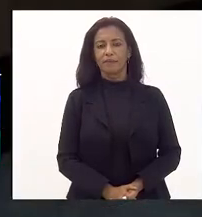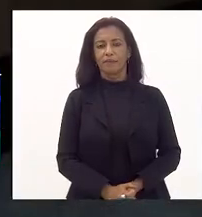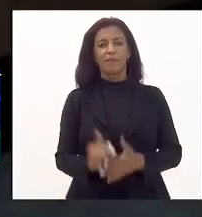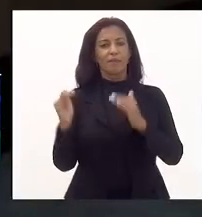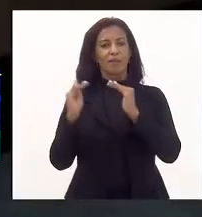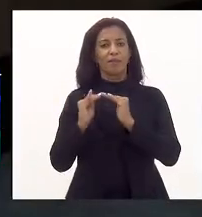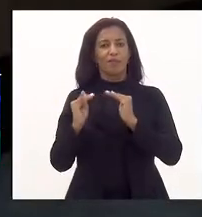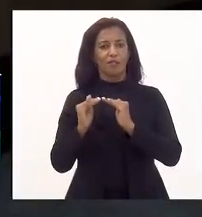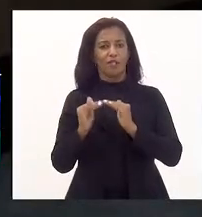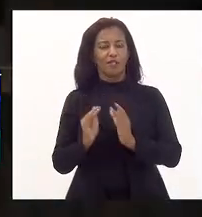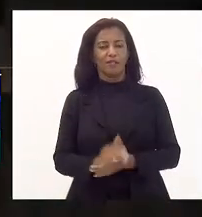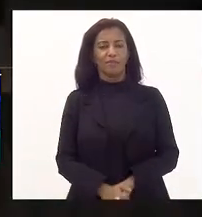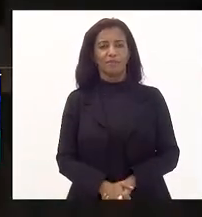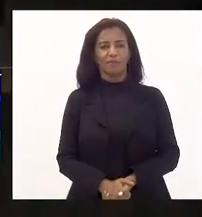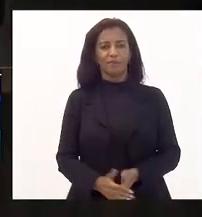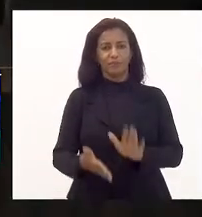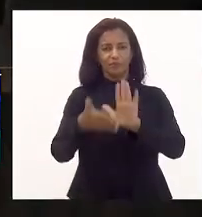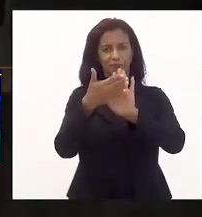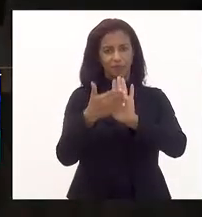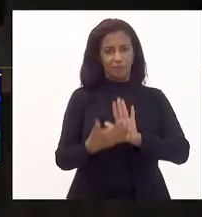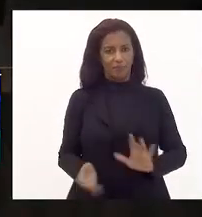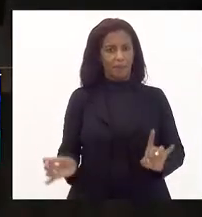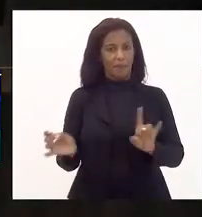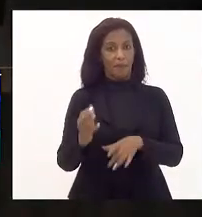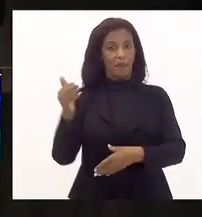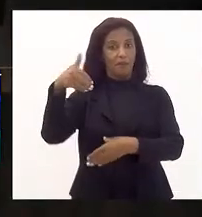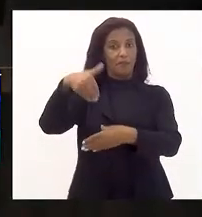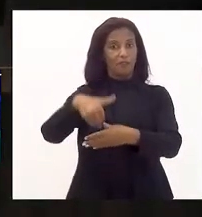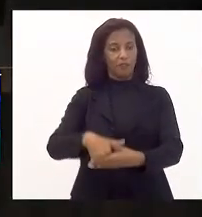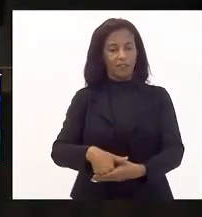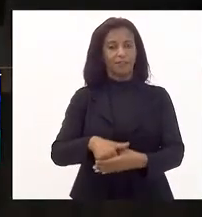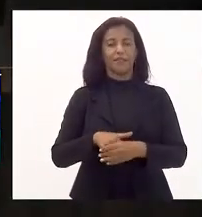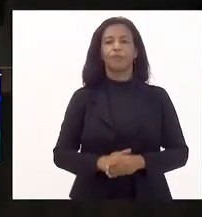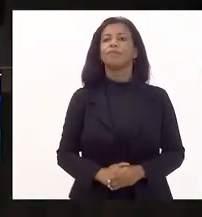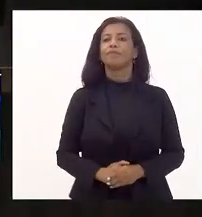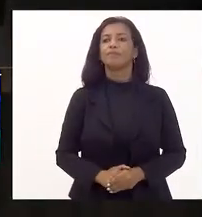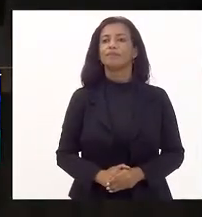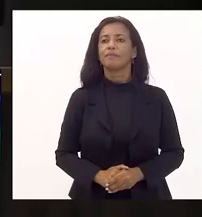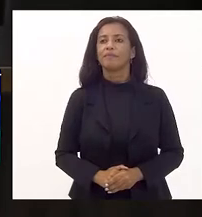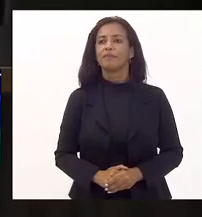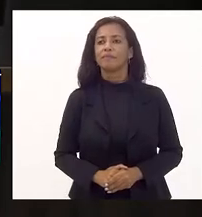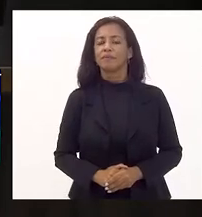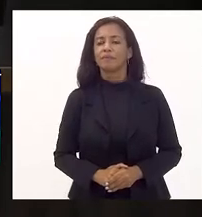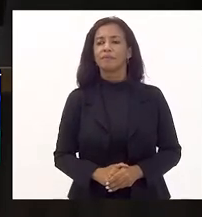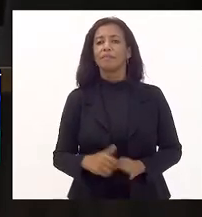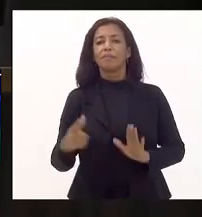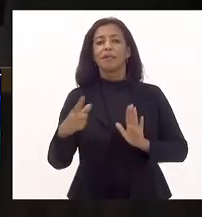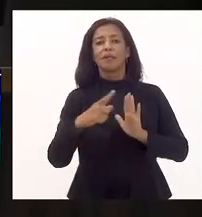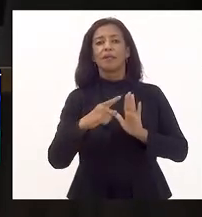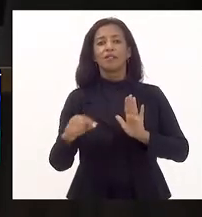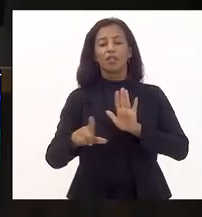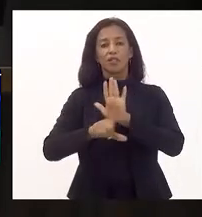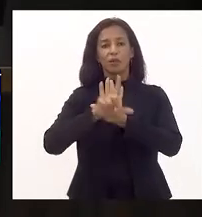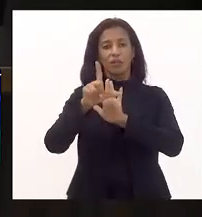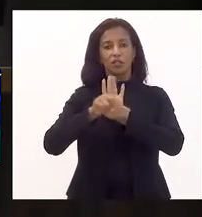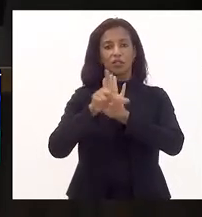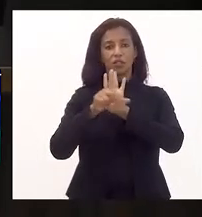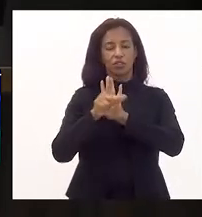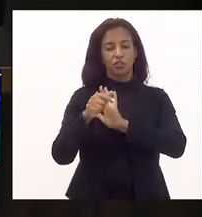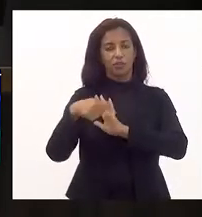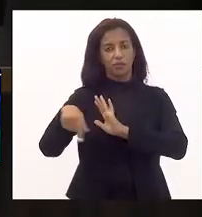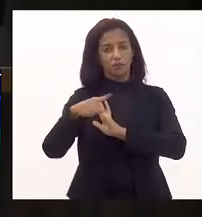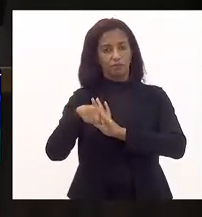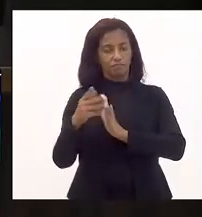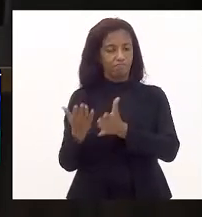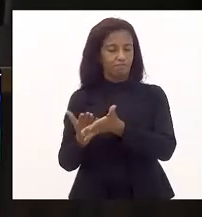Favorável, presidente. Com os pareceres emitidos em votação, o parecer da Comissão de Constituição e Justiça pela indicação legislativa. Os senhores que aprovam